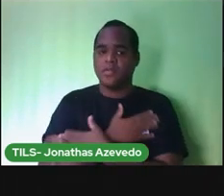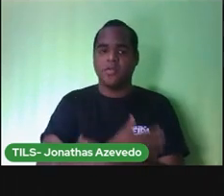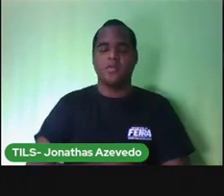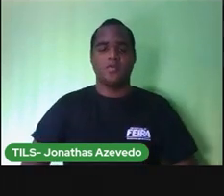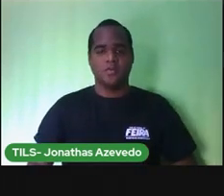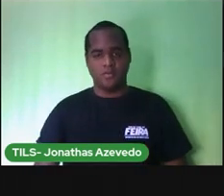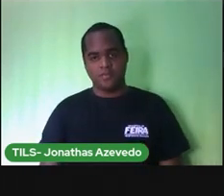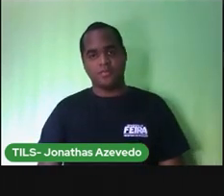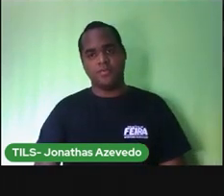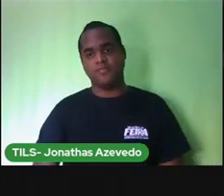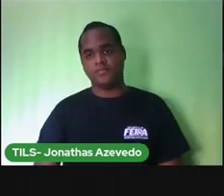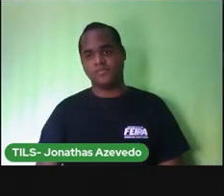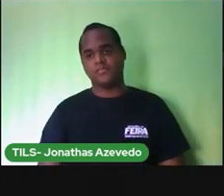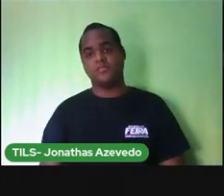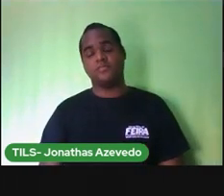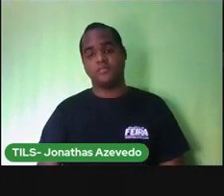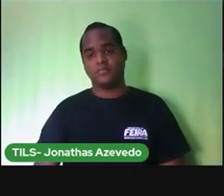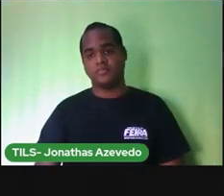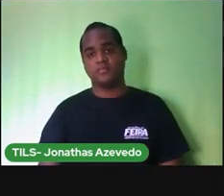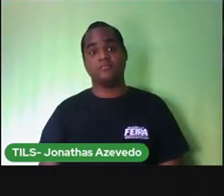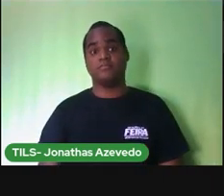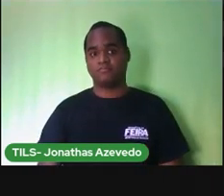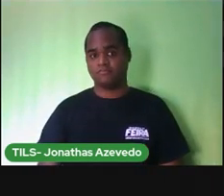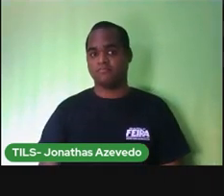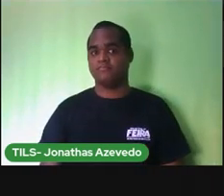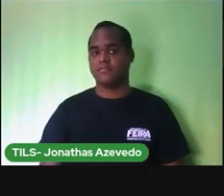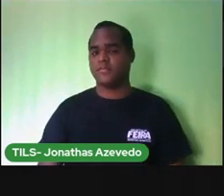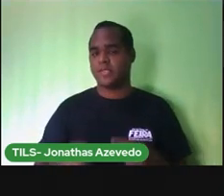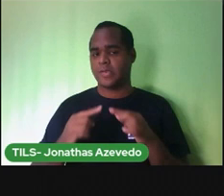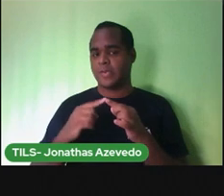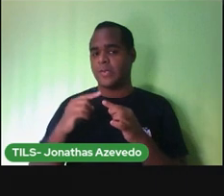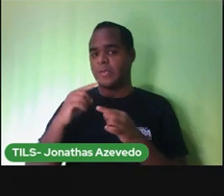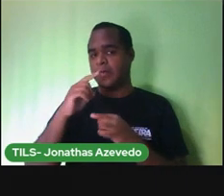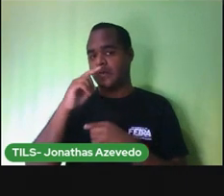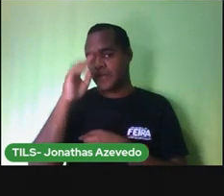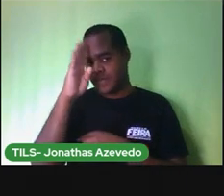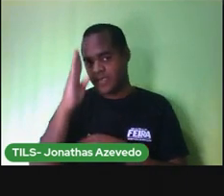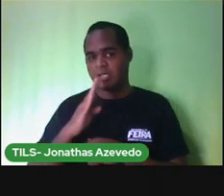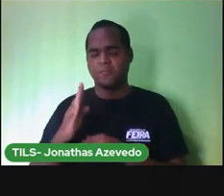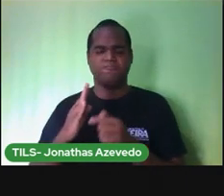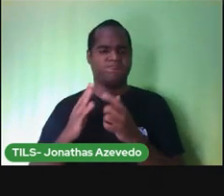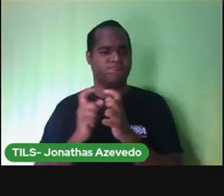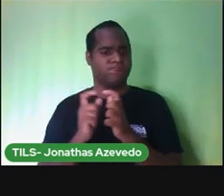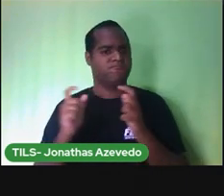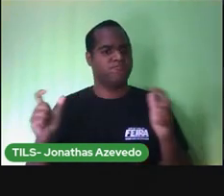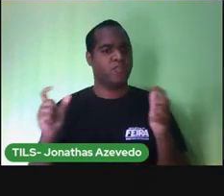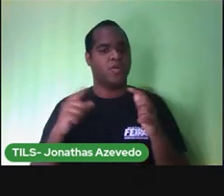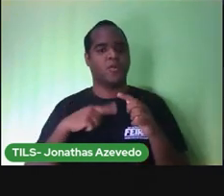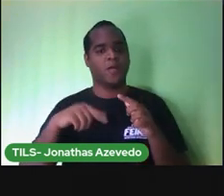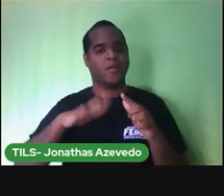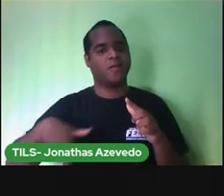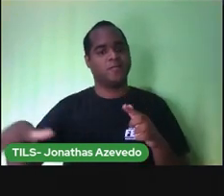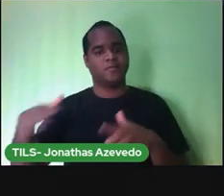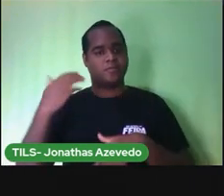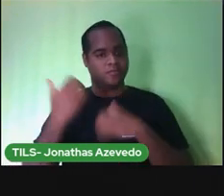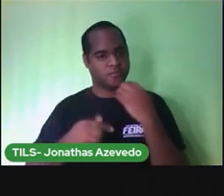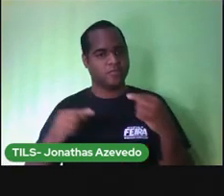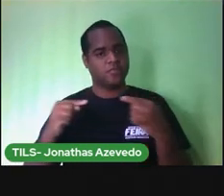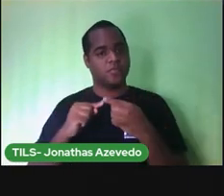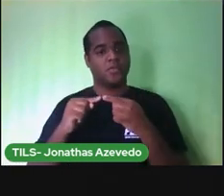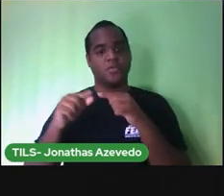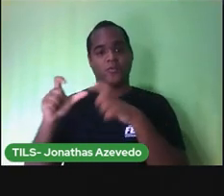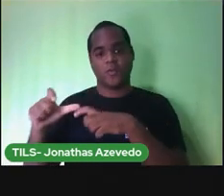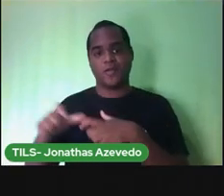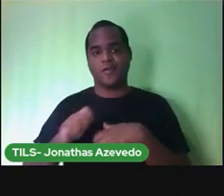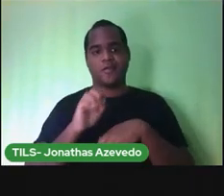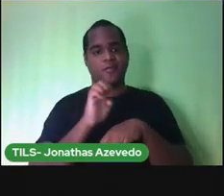Então, como o Brasil é muito grande, existem estados lá